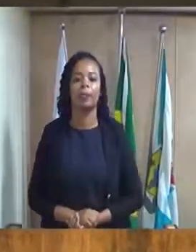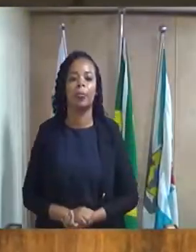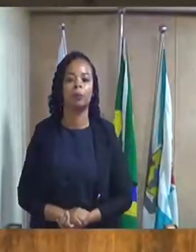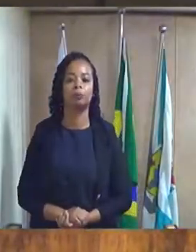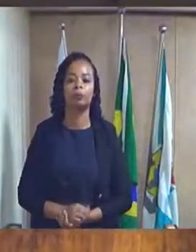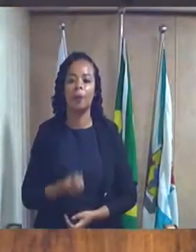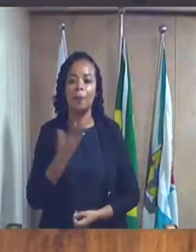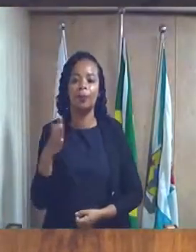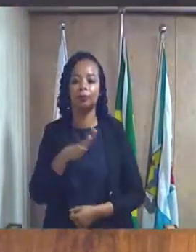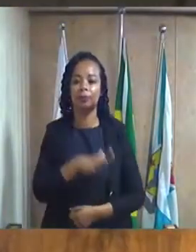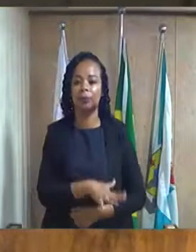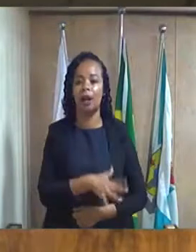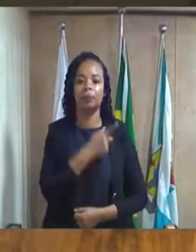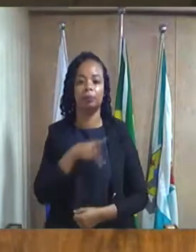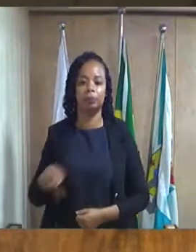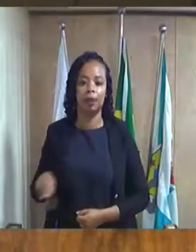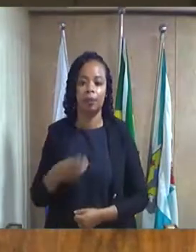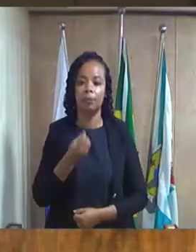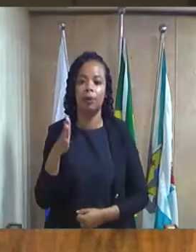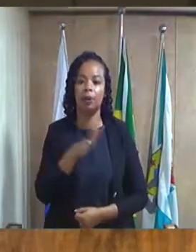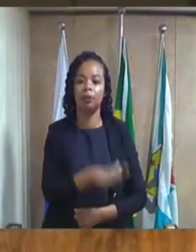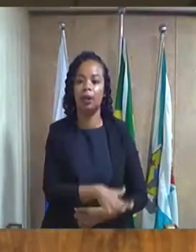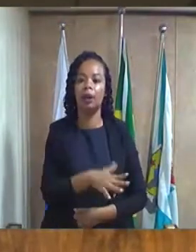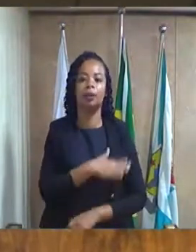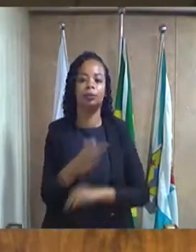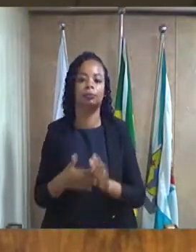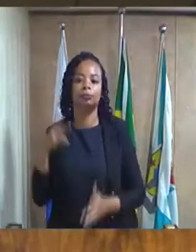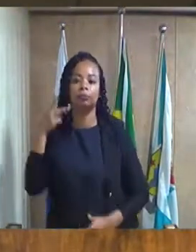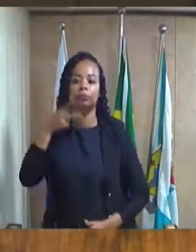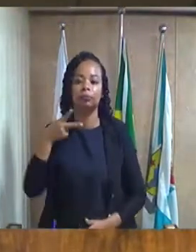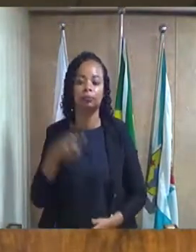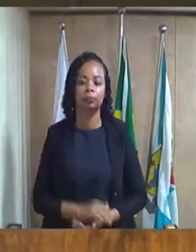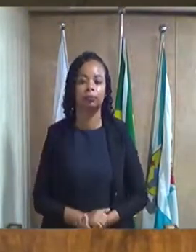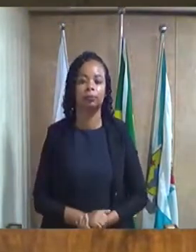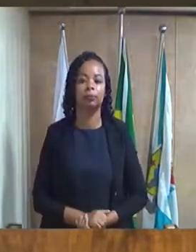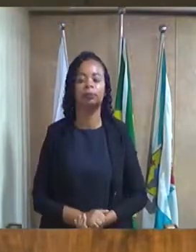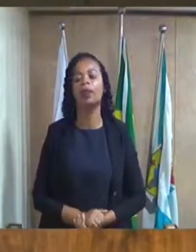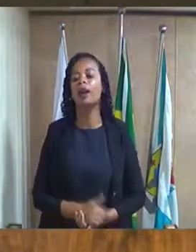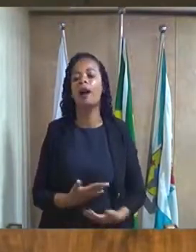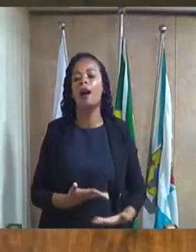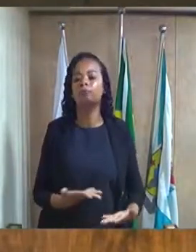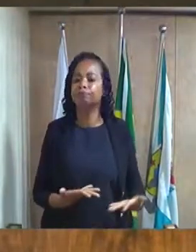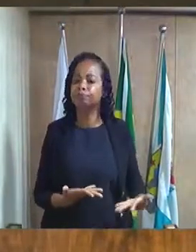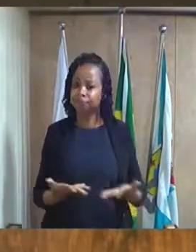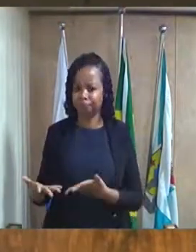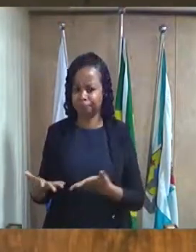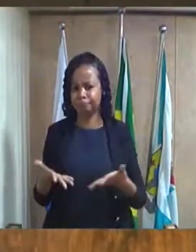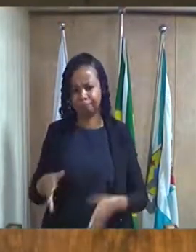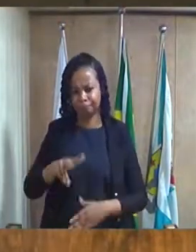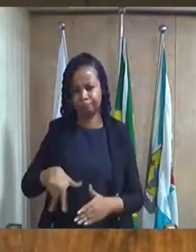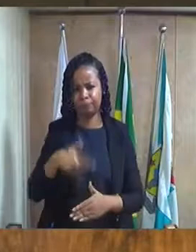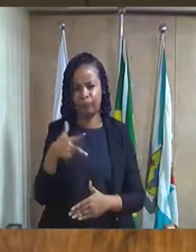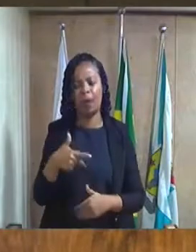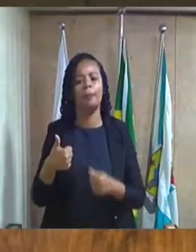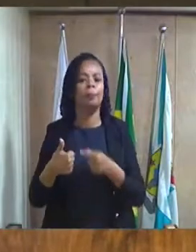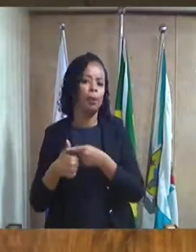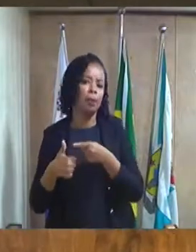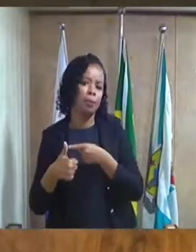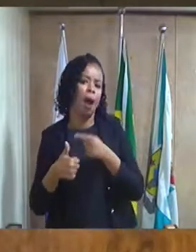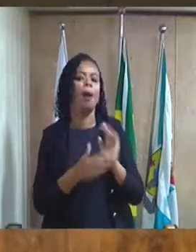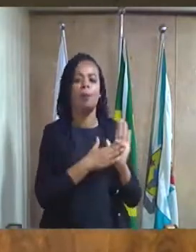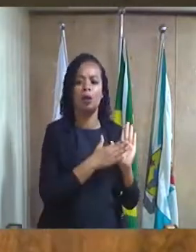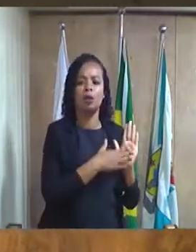Boa tarde, presidente. Boa tarde, meus pares. Eu venho aqui hoje na tribuna, primeiramente, parabenizar